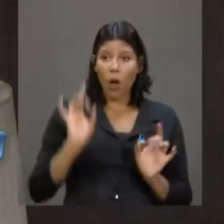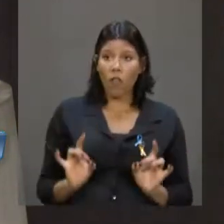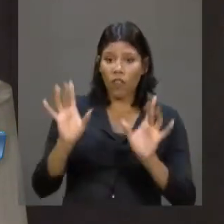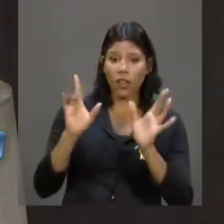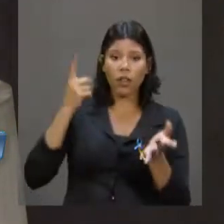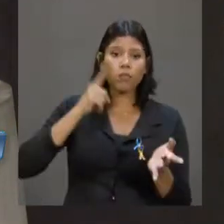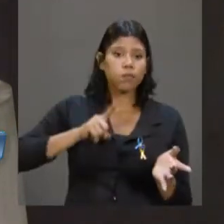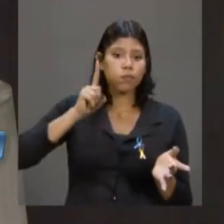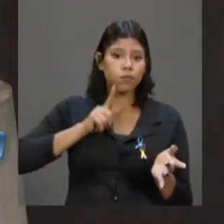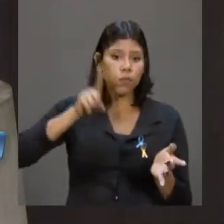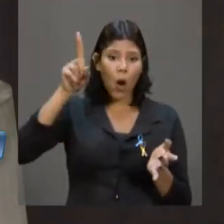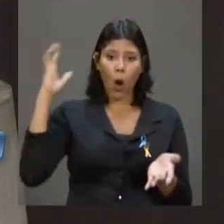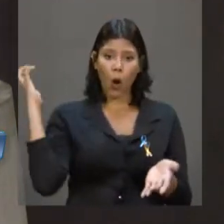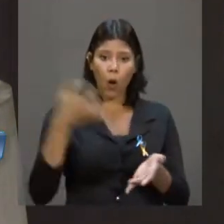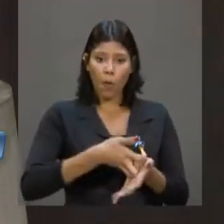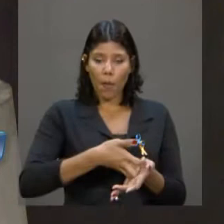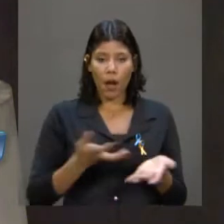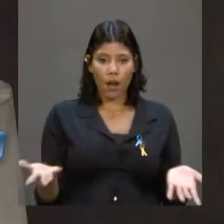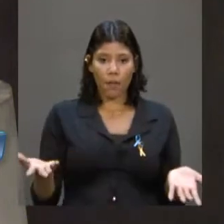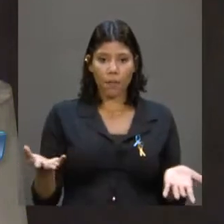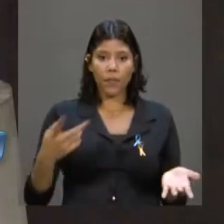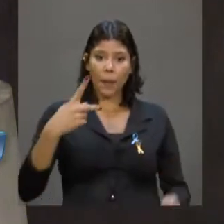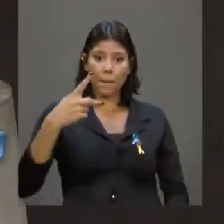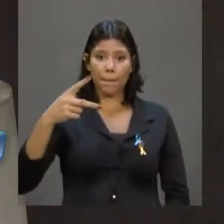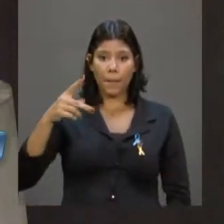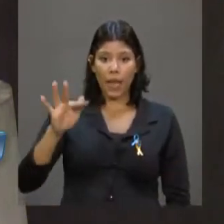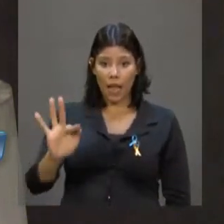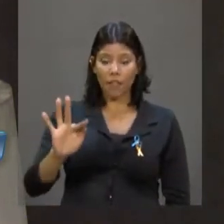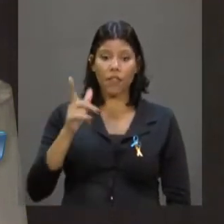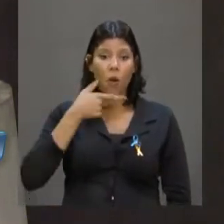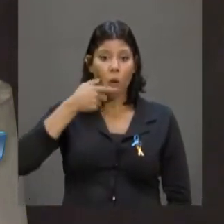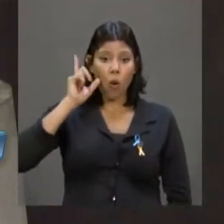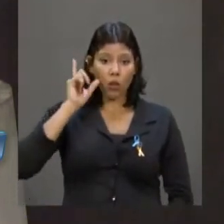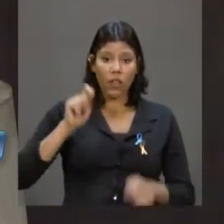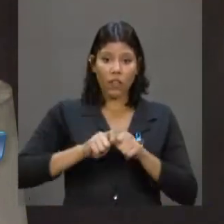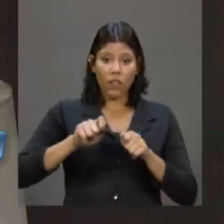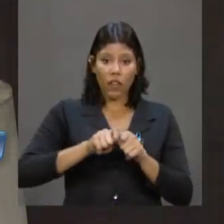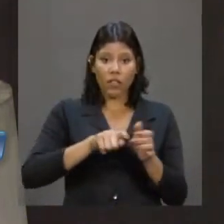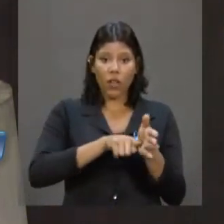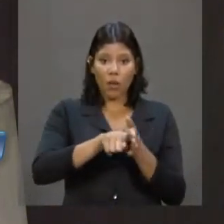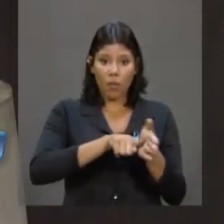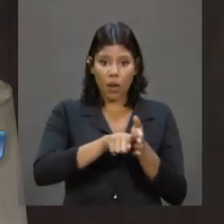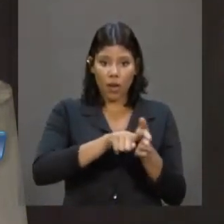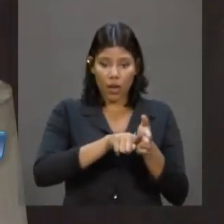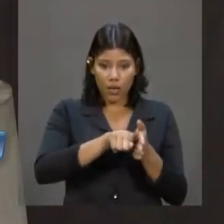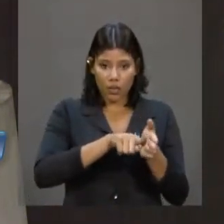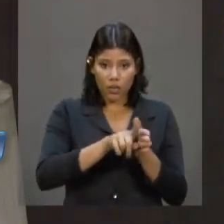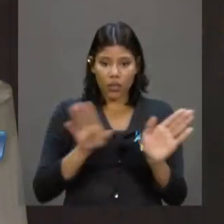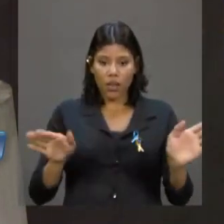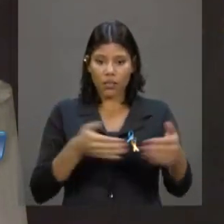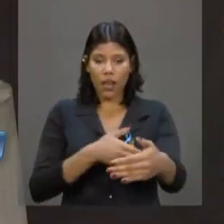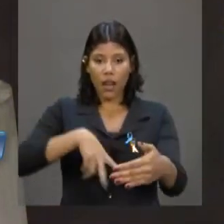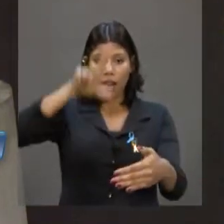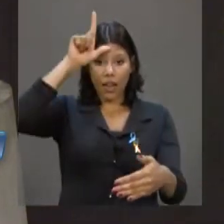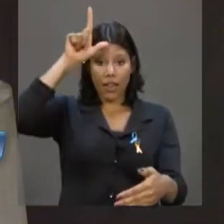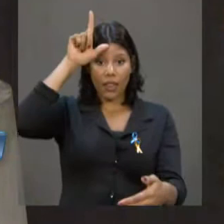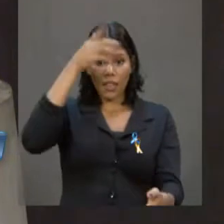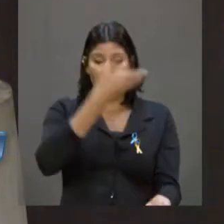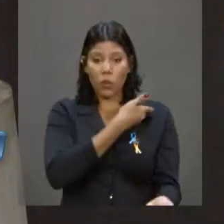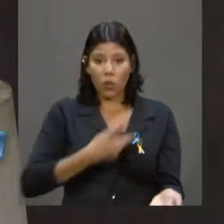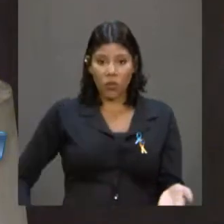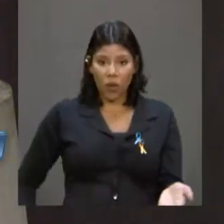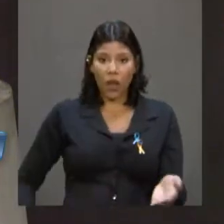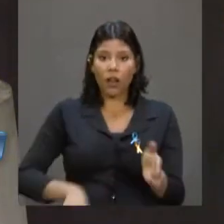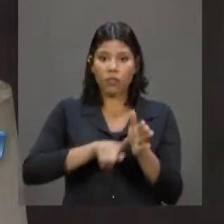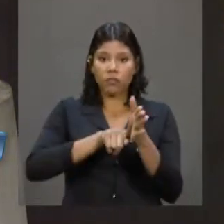discurso da corrupção. Ainda bem que a PF ontem fez uma operação no gabinete do líder do governo. O líder do governo foi